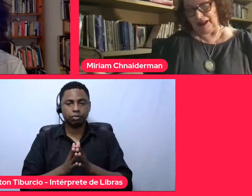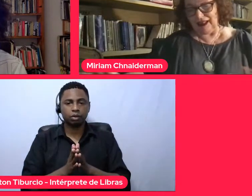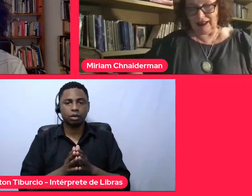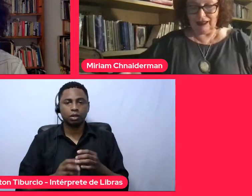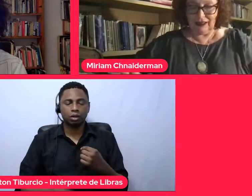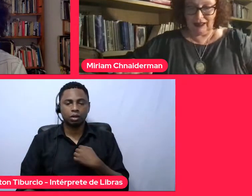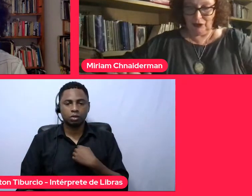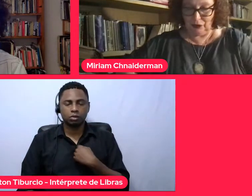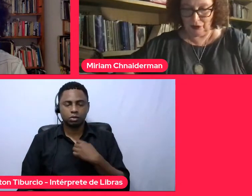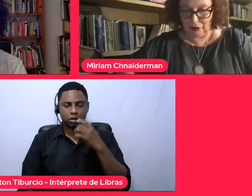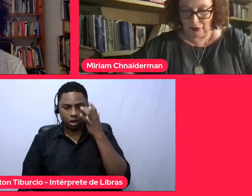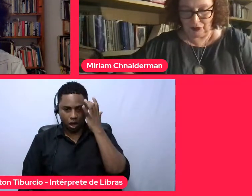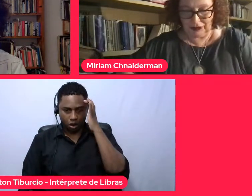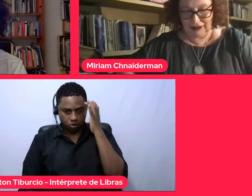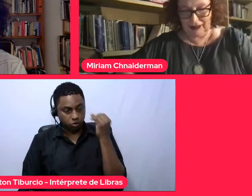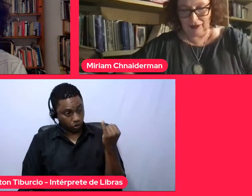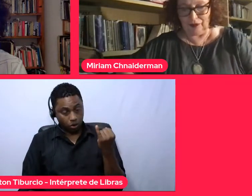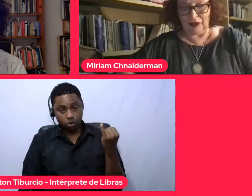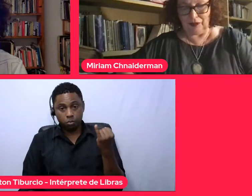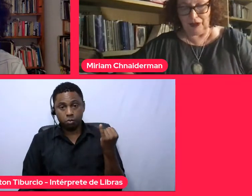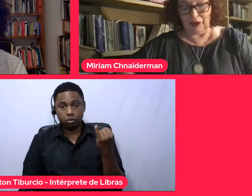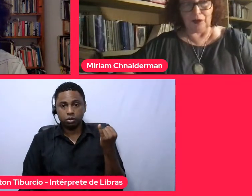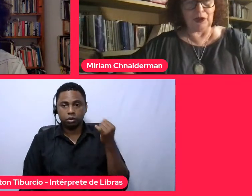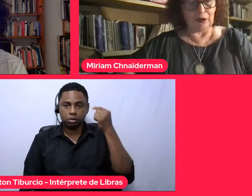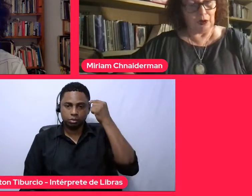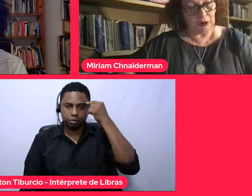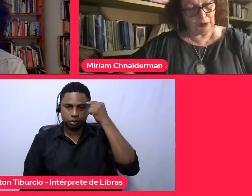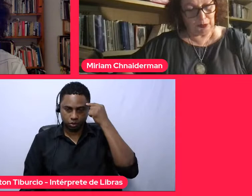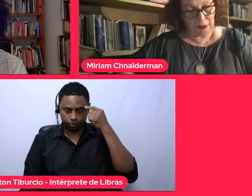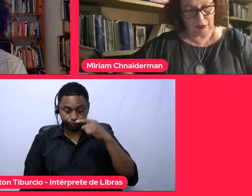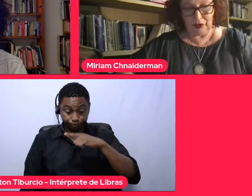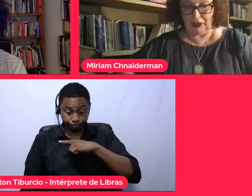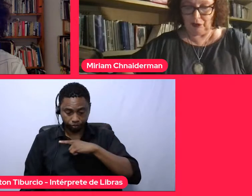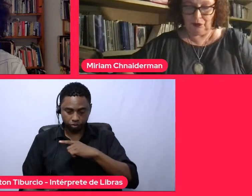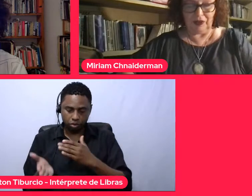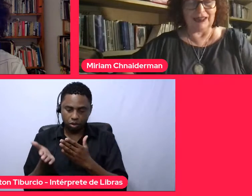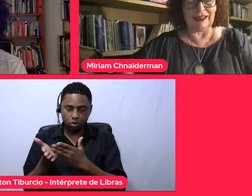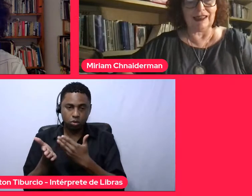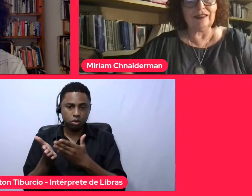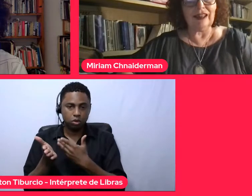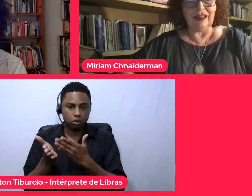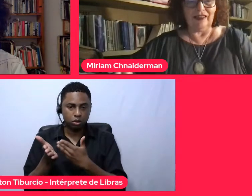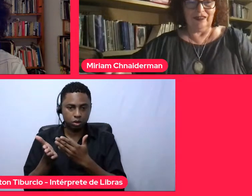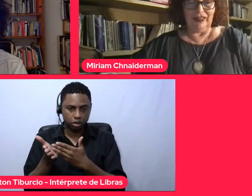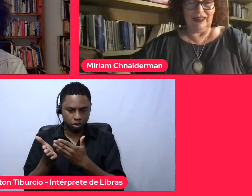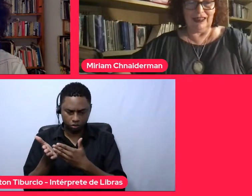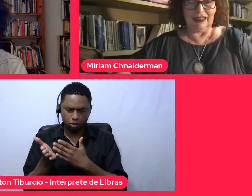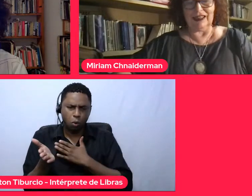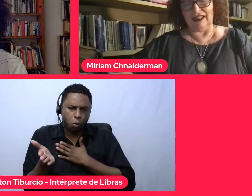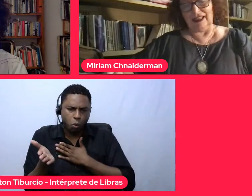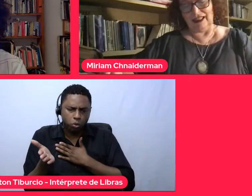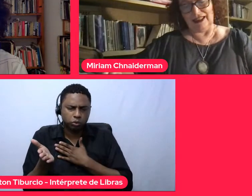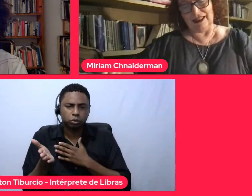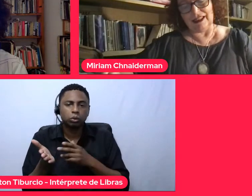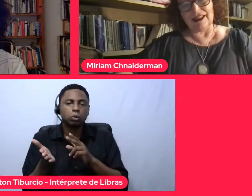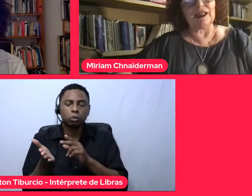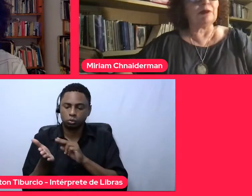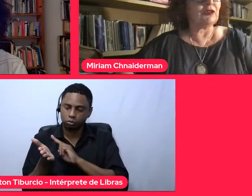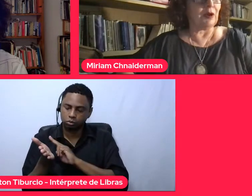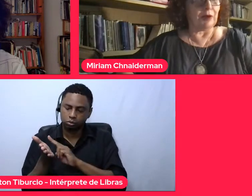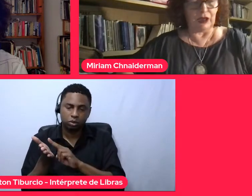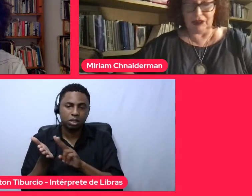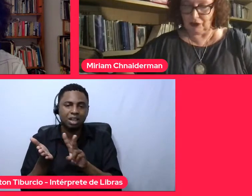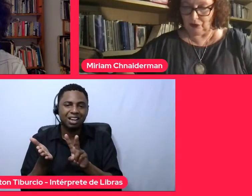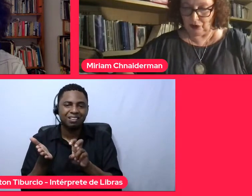para a gente pensar essas questões todas. Tem um livrinho que eu gosto muito, que é do Vernan, que se